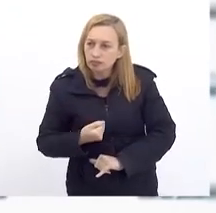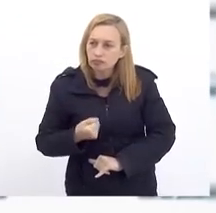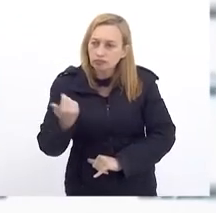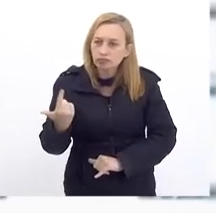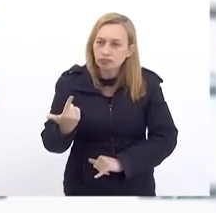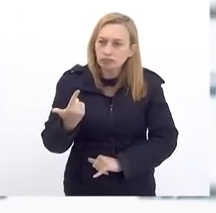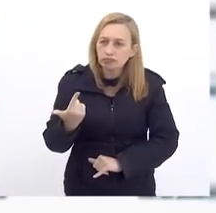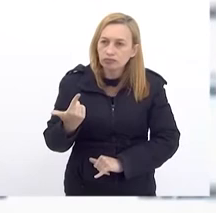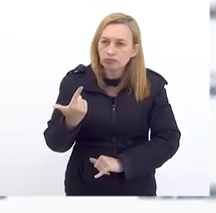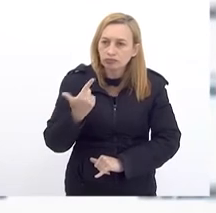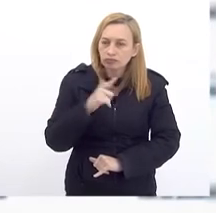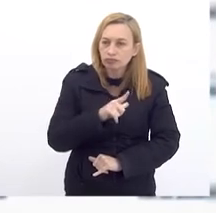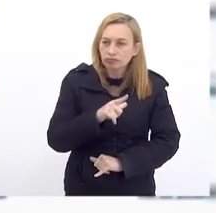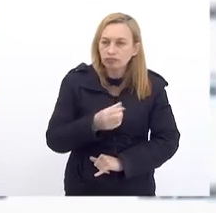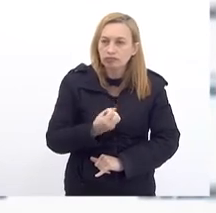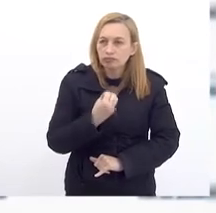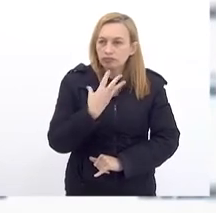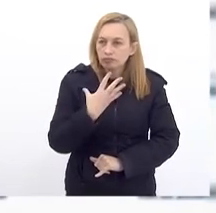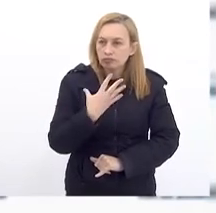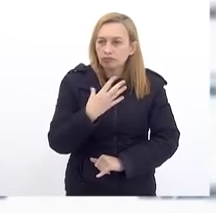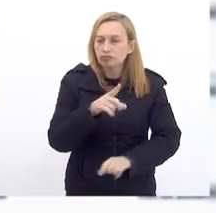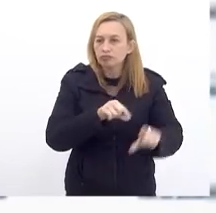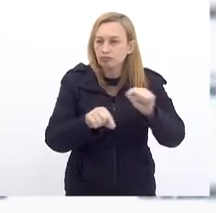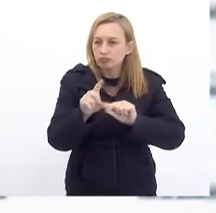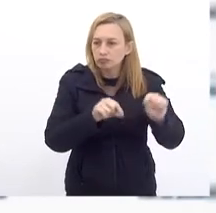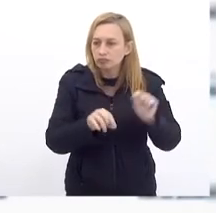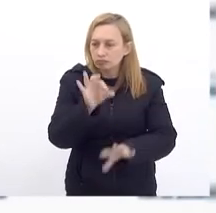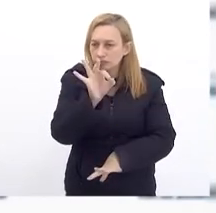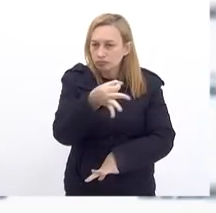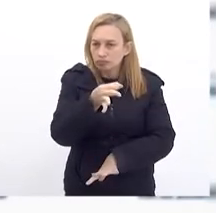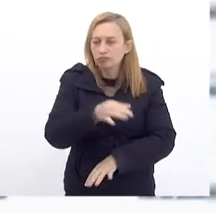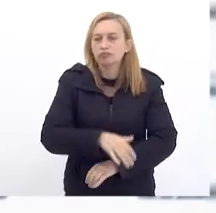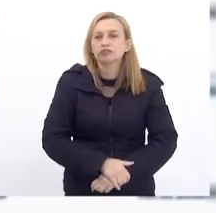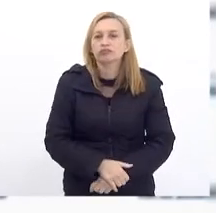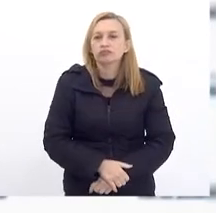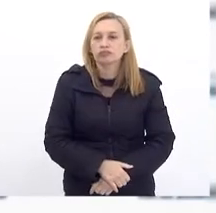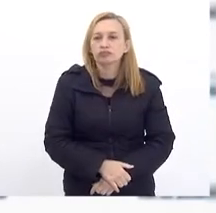Fazendo Tomando Decisões Mais acertadas Também